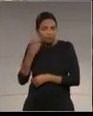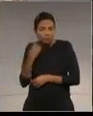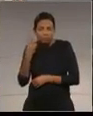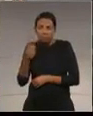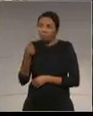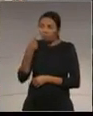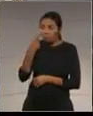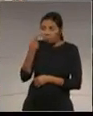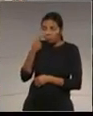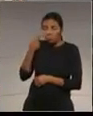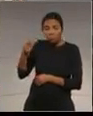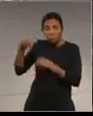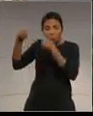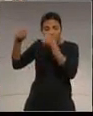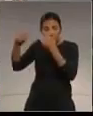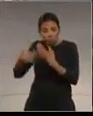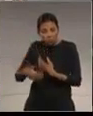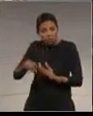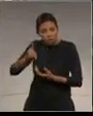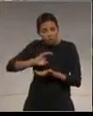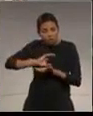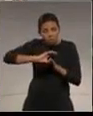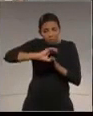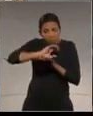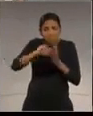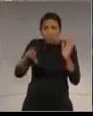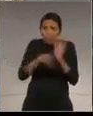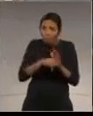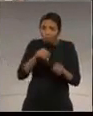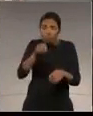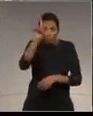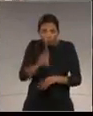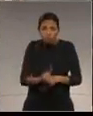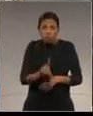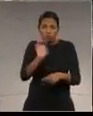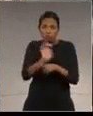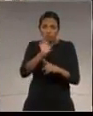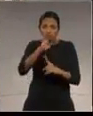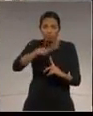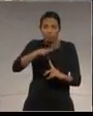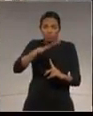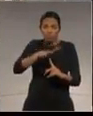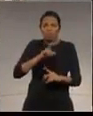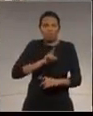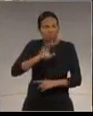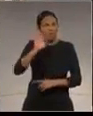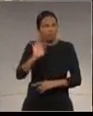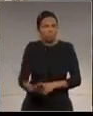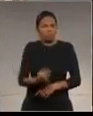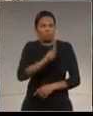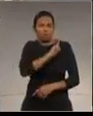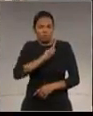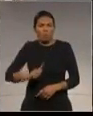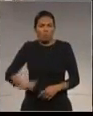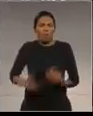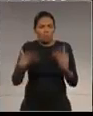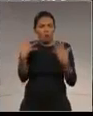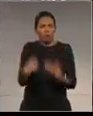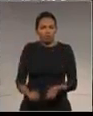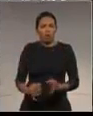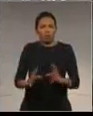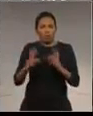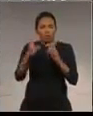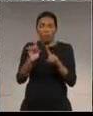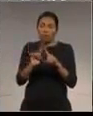Vejo que é uma fonte de recurso de direito do povo do Paraná. Tenho certeza absoluta que o governo do Estado vai comprar essa briga. E